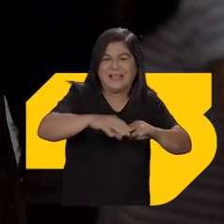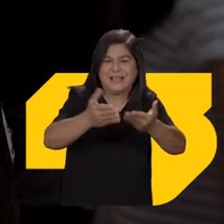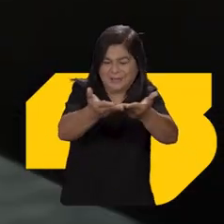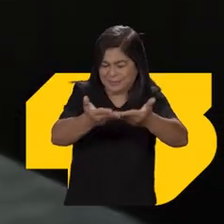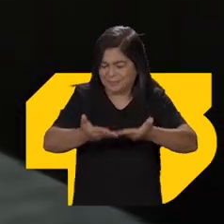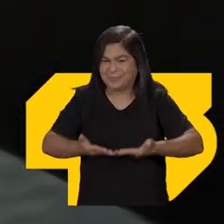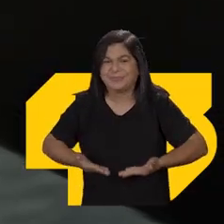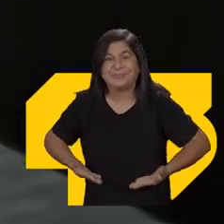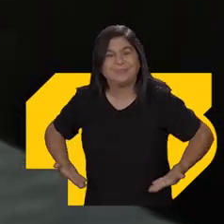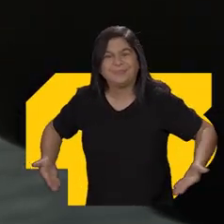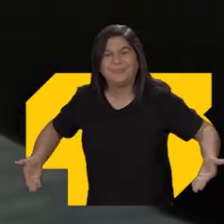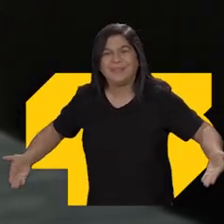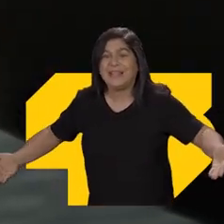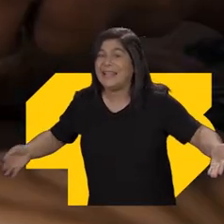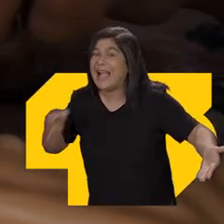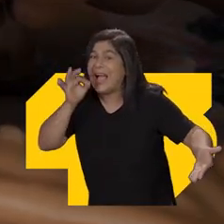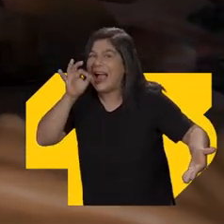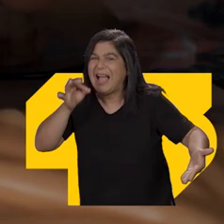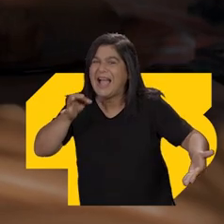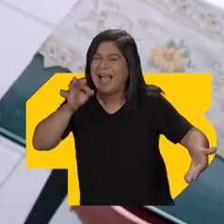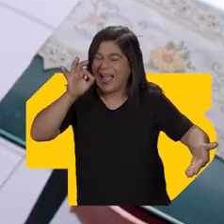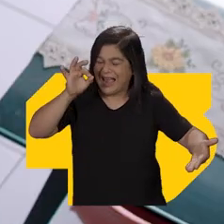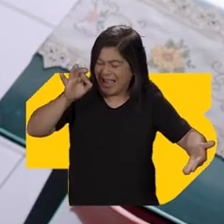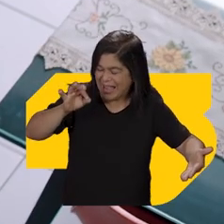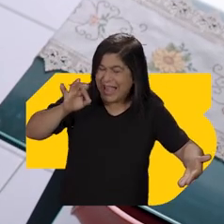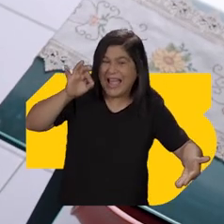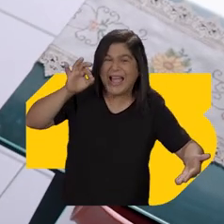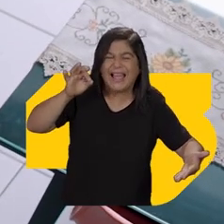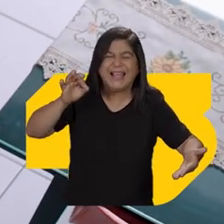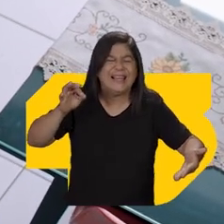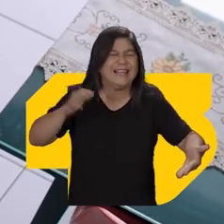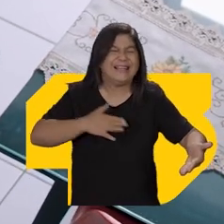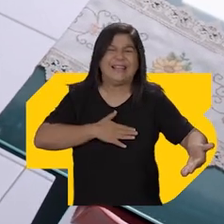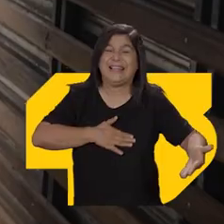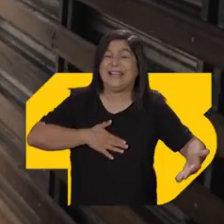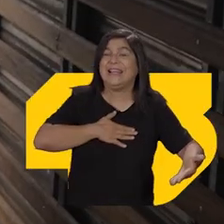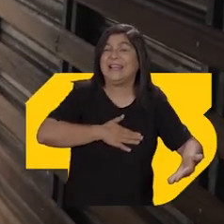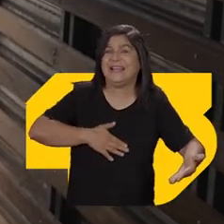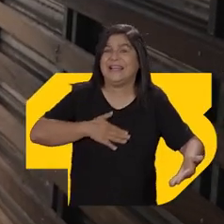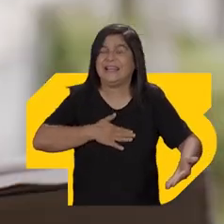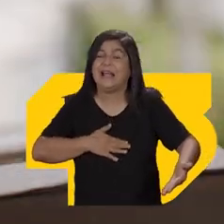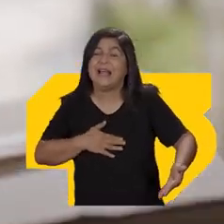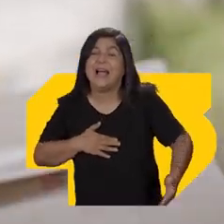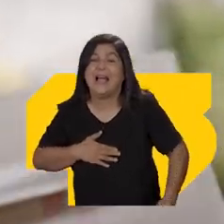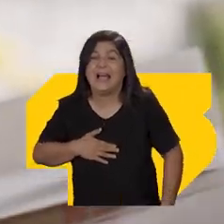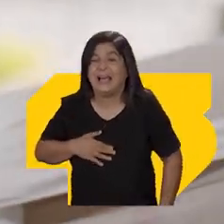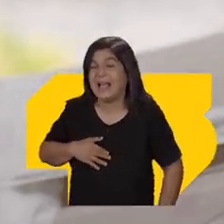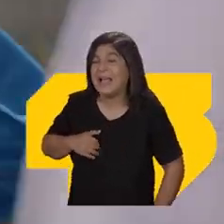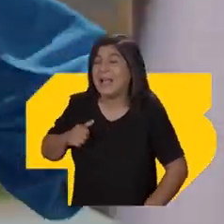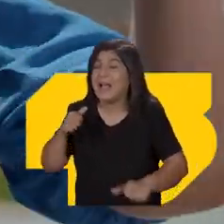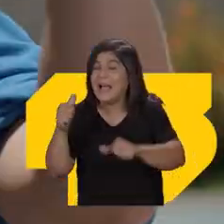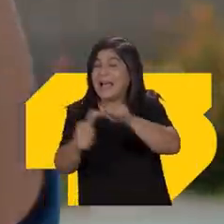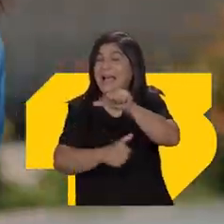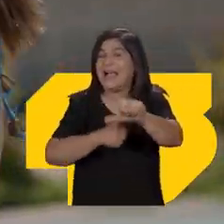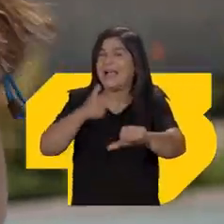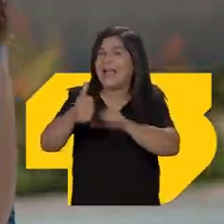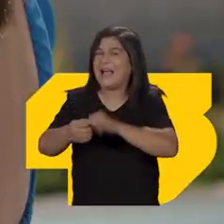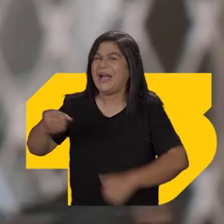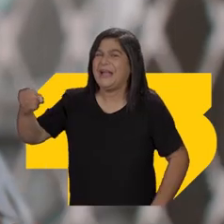ache um lugar na mesa Tome um cafezinho para animar Foi a mudança que acabou de chegar